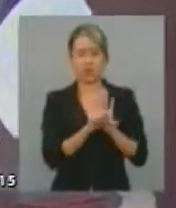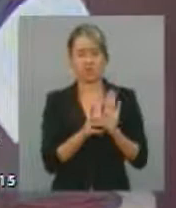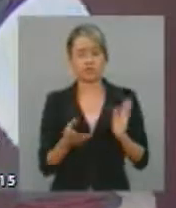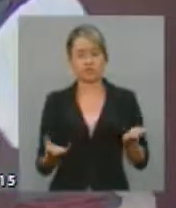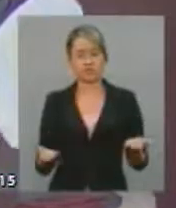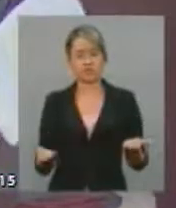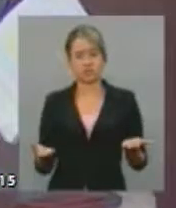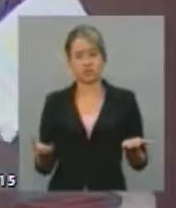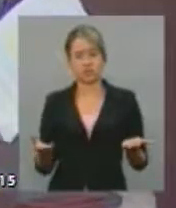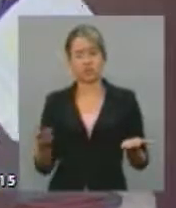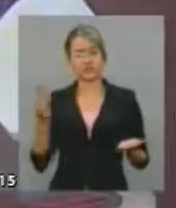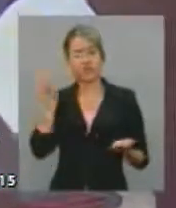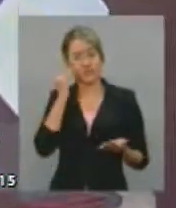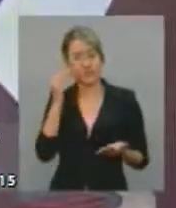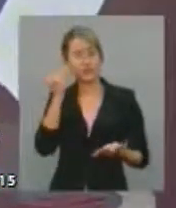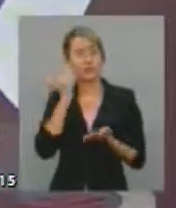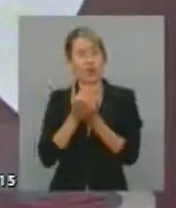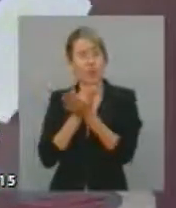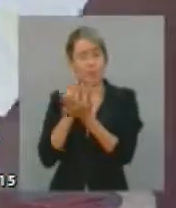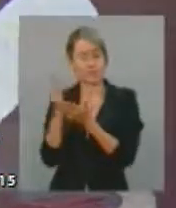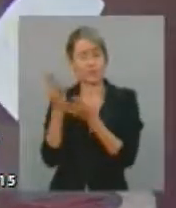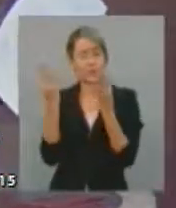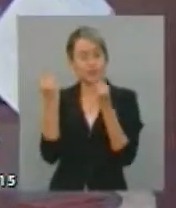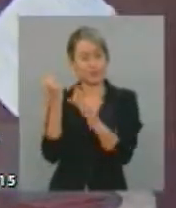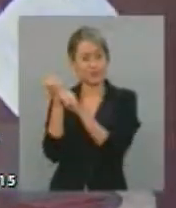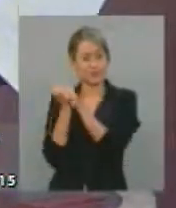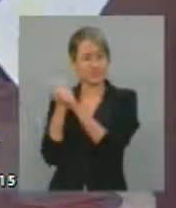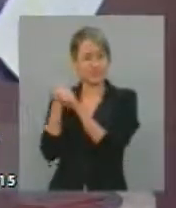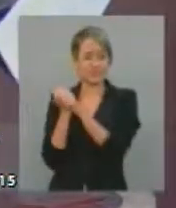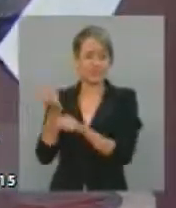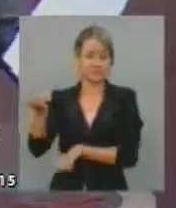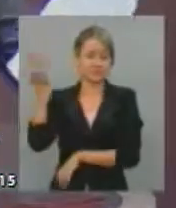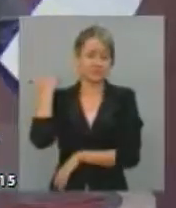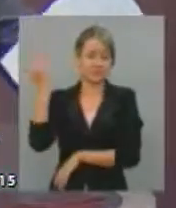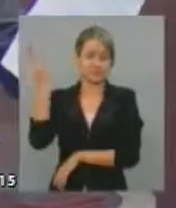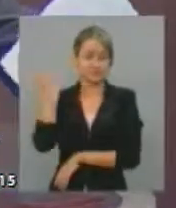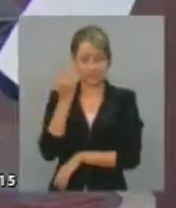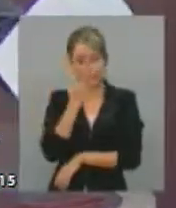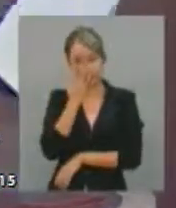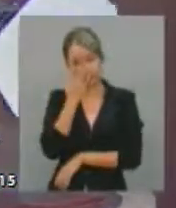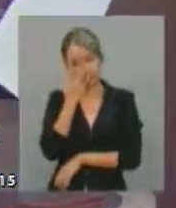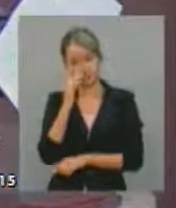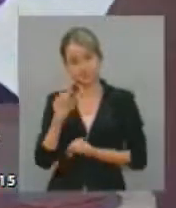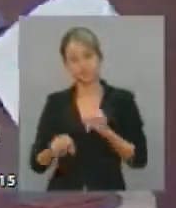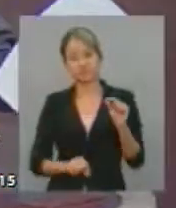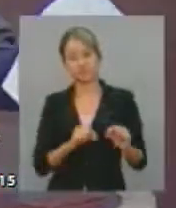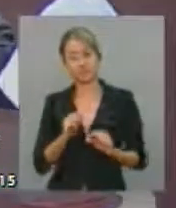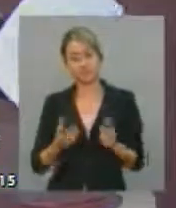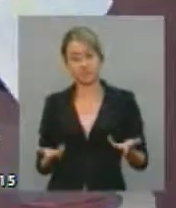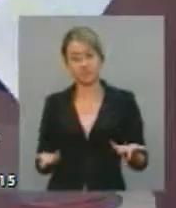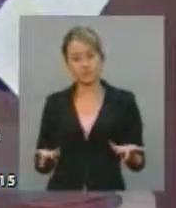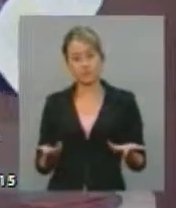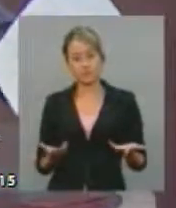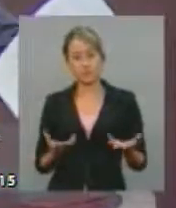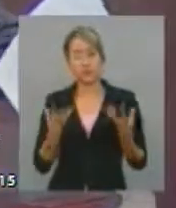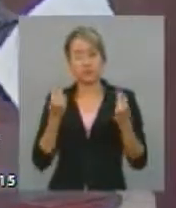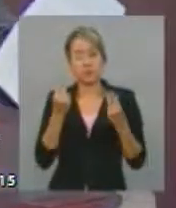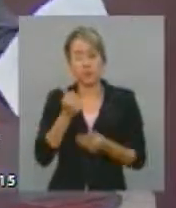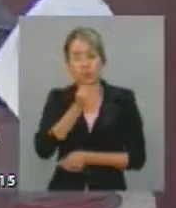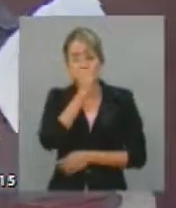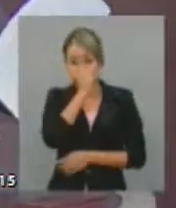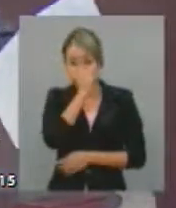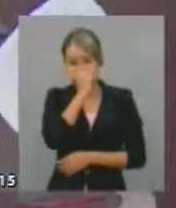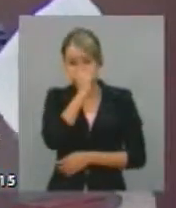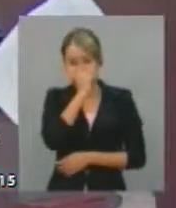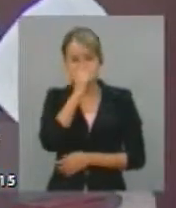começado lá atrás. Os dados indicam que aqui as entidades estão superlotadas, denúncias de tortura, de